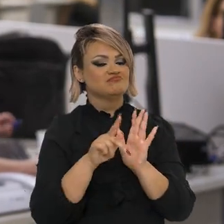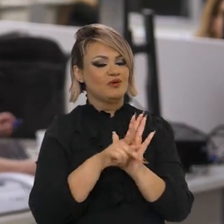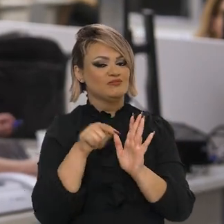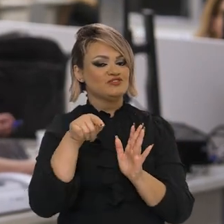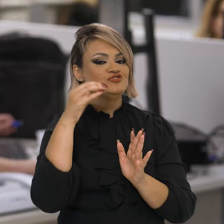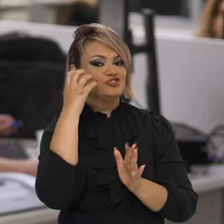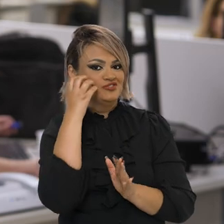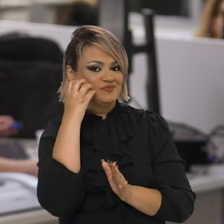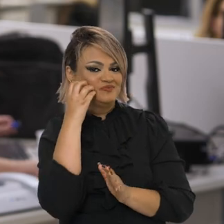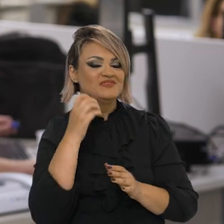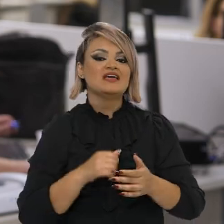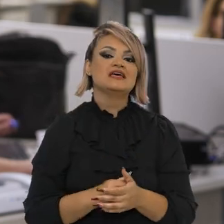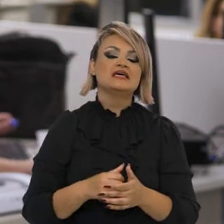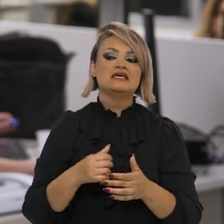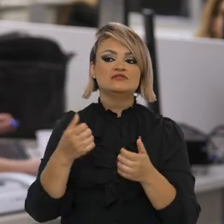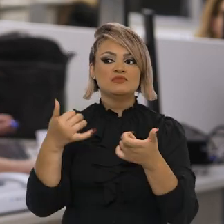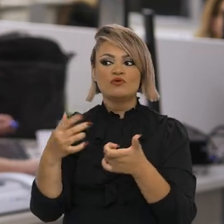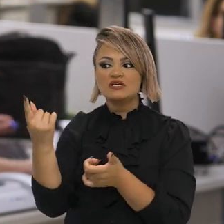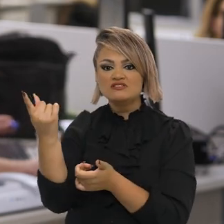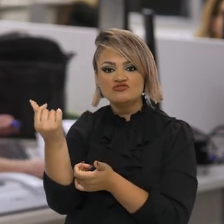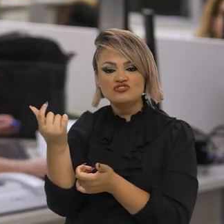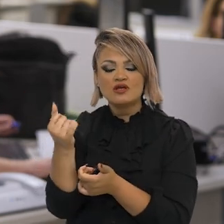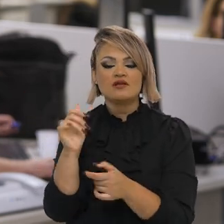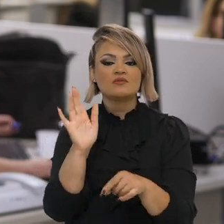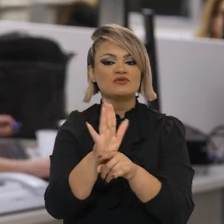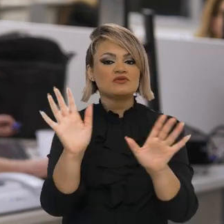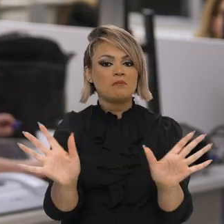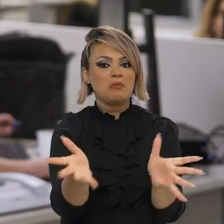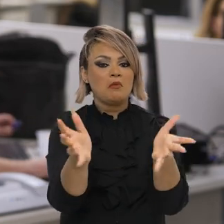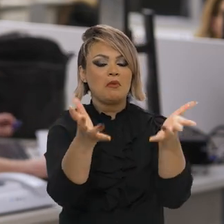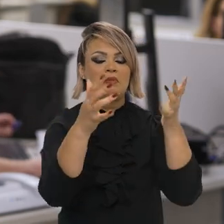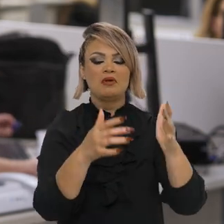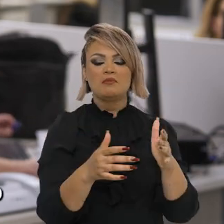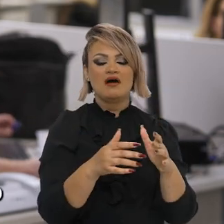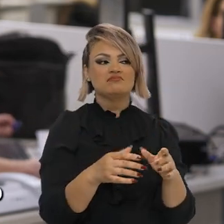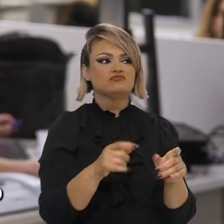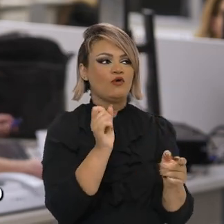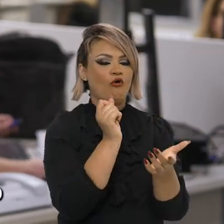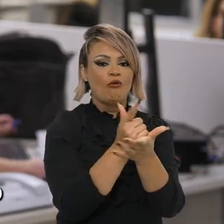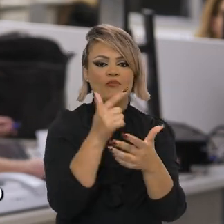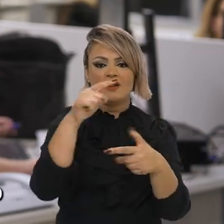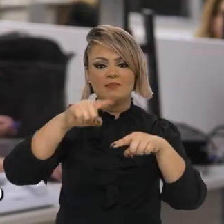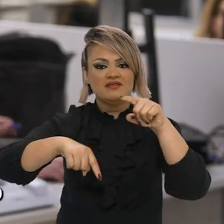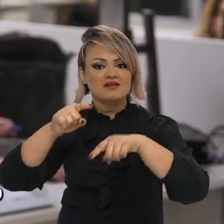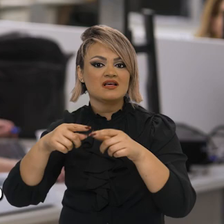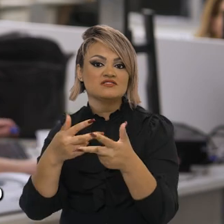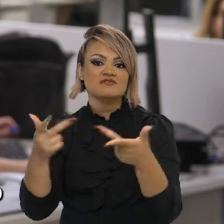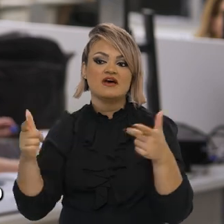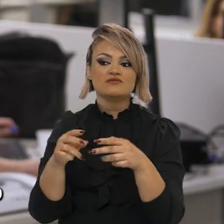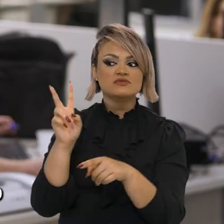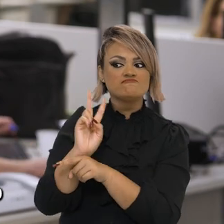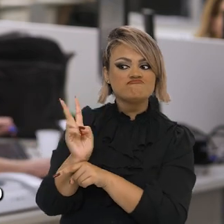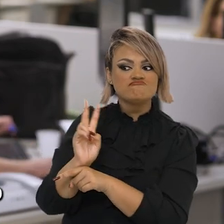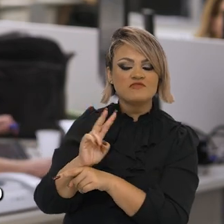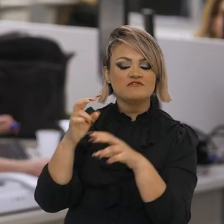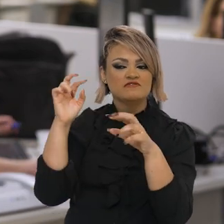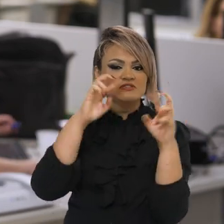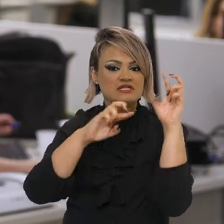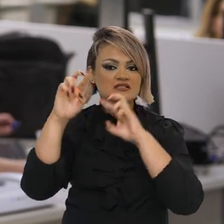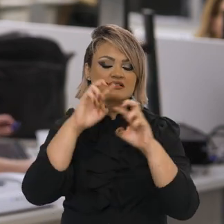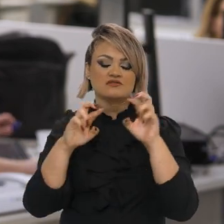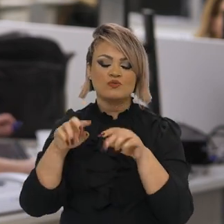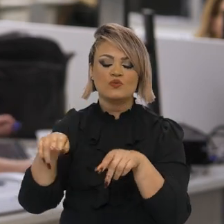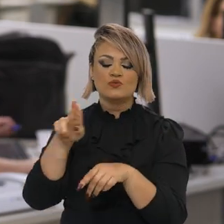Justiça e Segurança Pública, Flávio Dino, os recursos são para aumentar as bases, comprar armamentos e ampliar a fiscalização